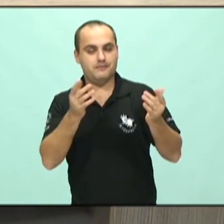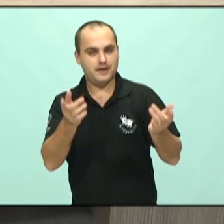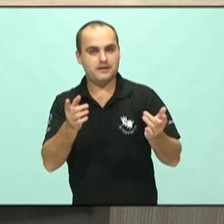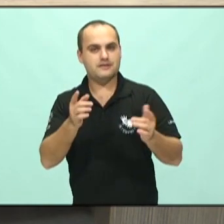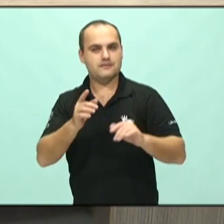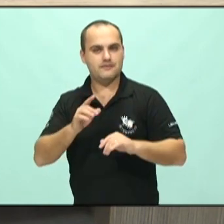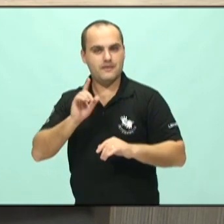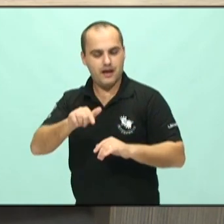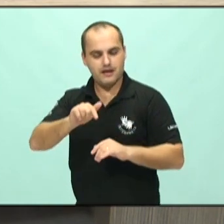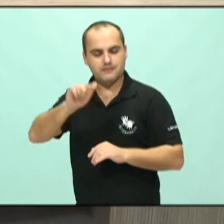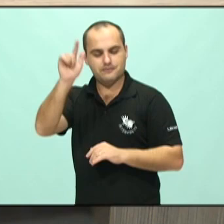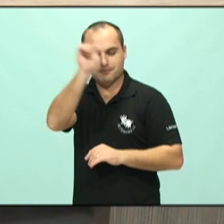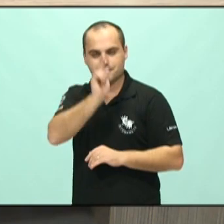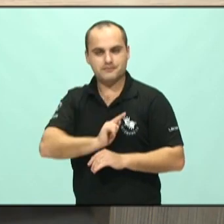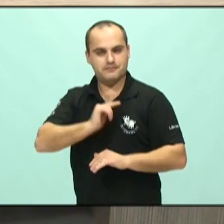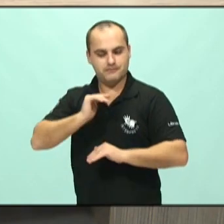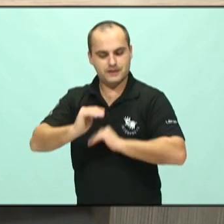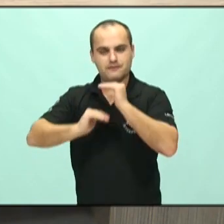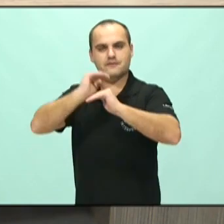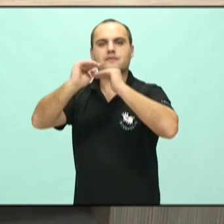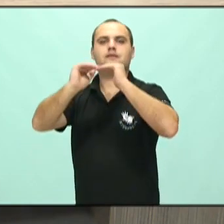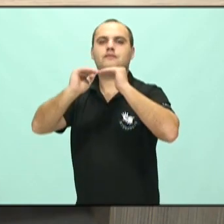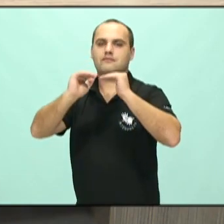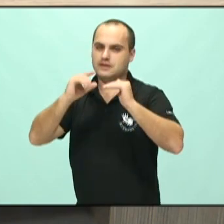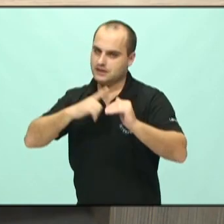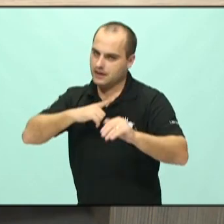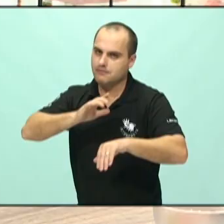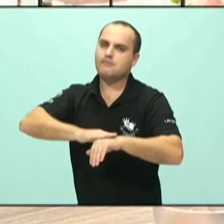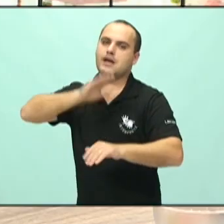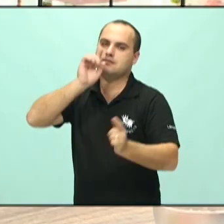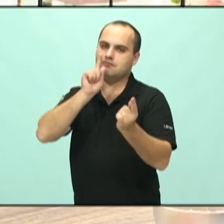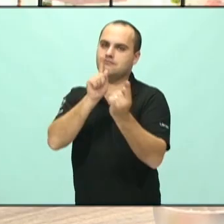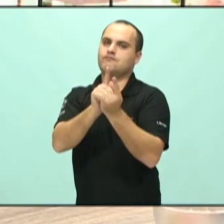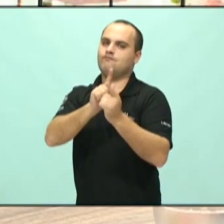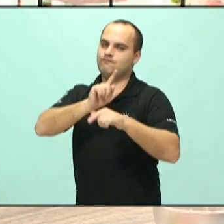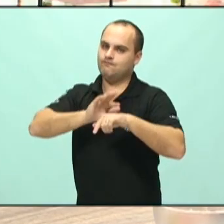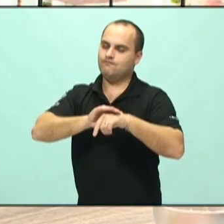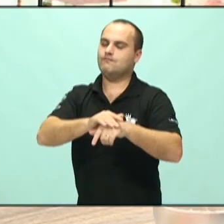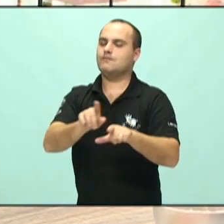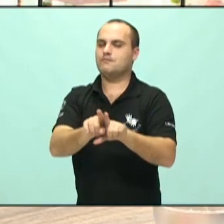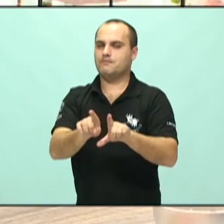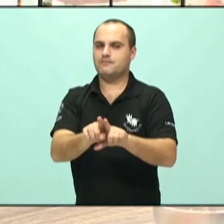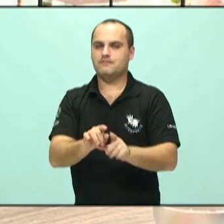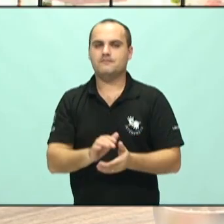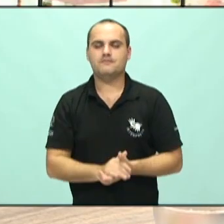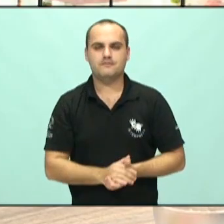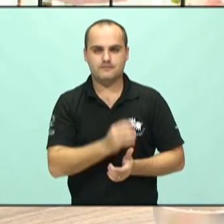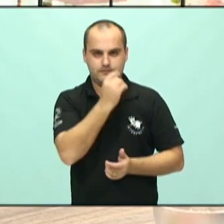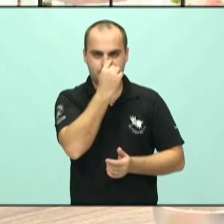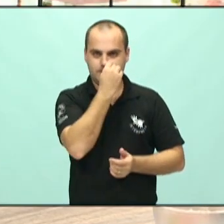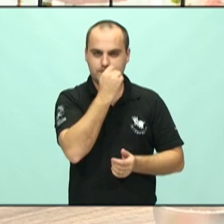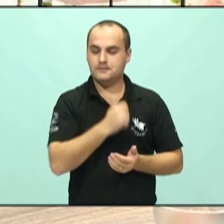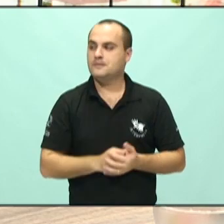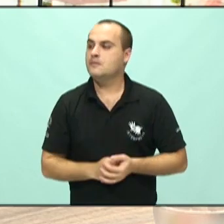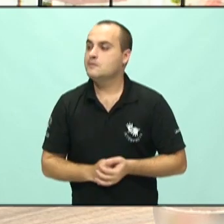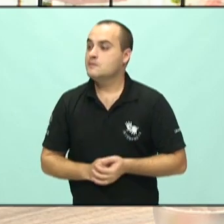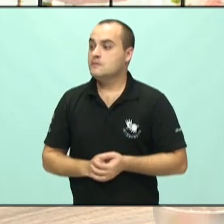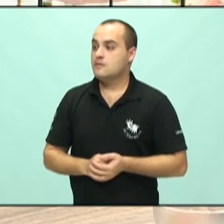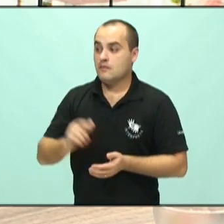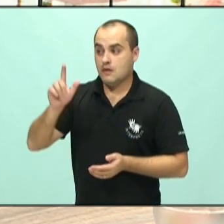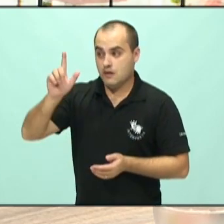desenvolvimento do país. E o que a gente pode compreender, doutor, de ser uma doença que acomete homens e mulheres,